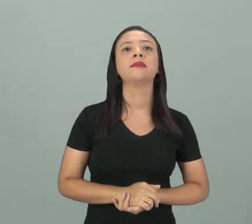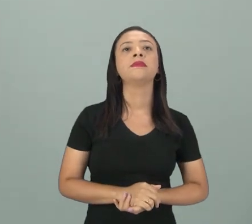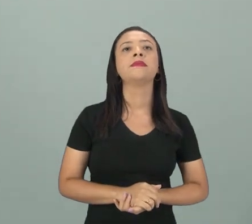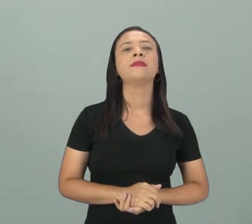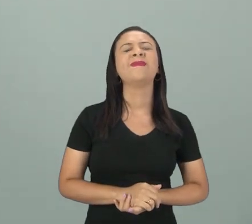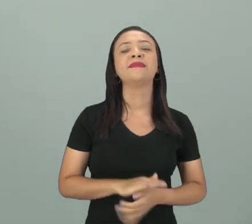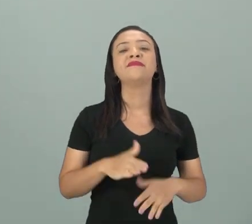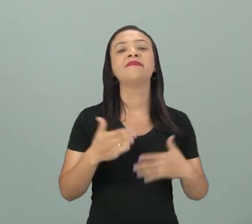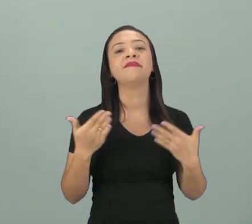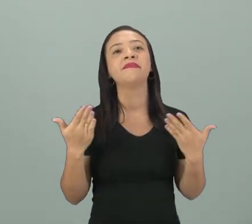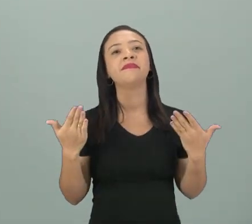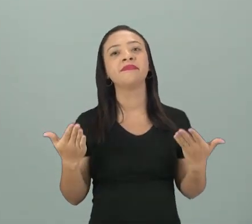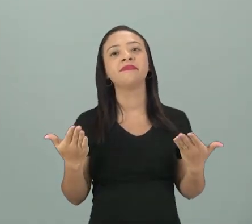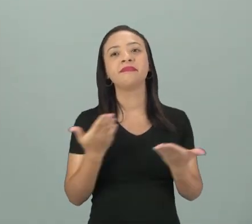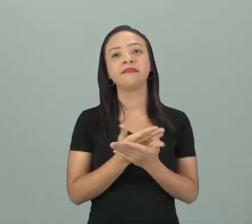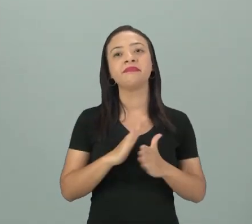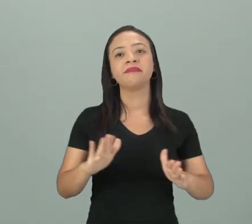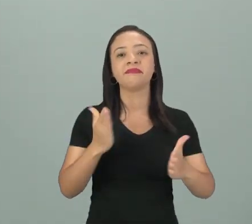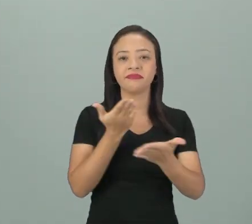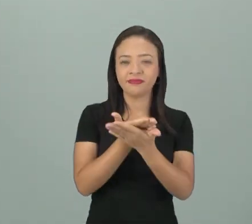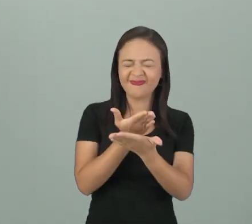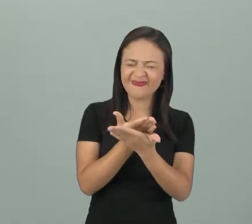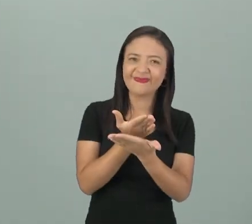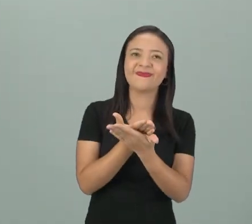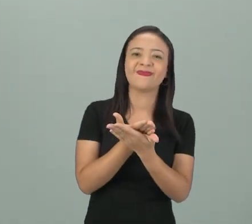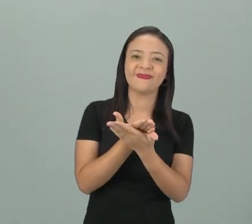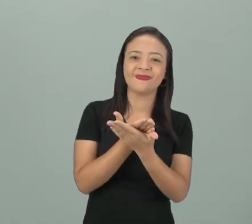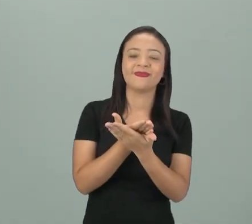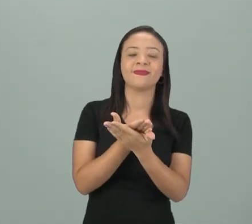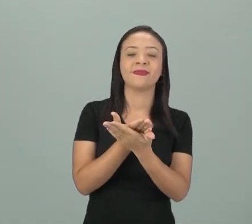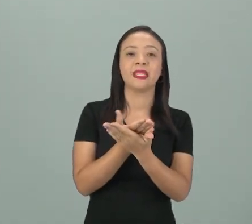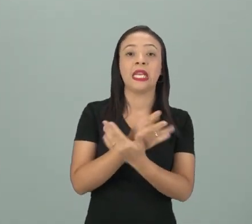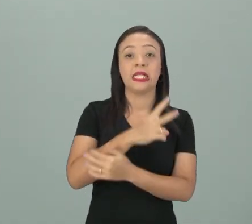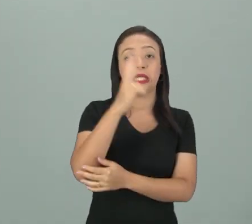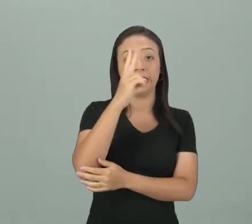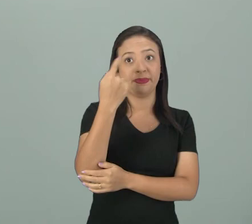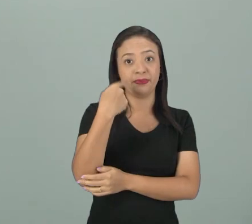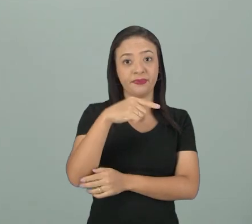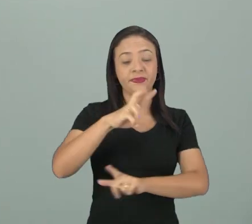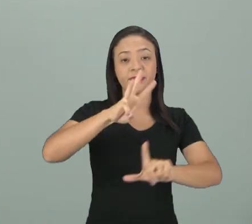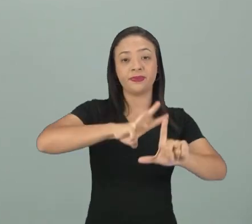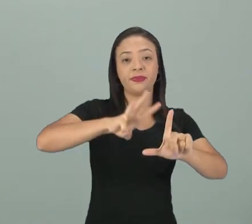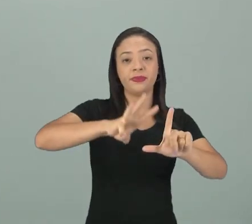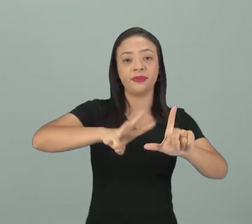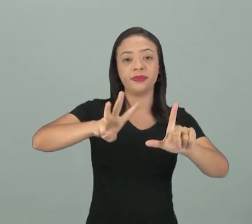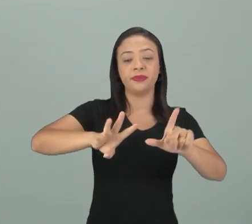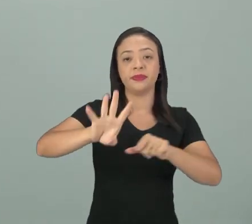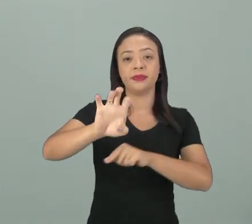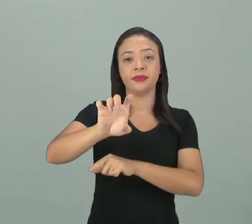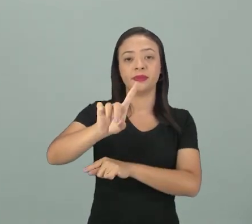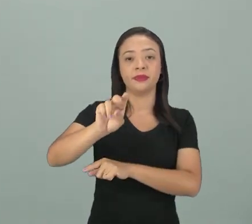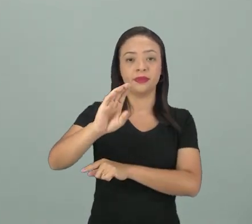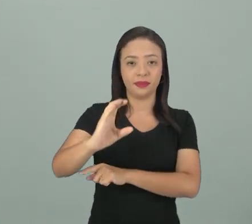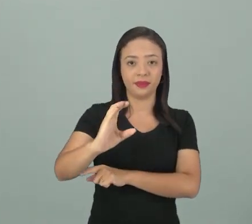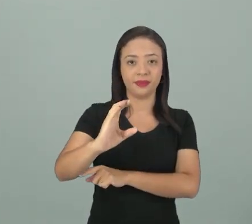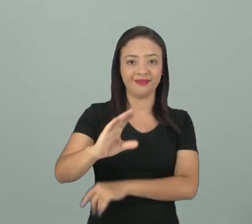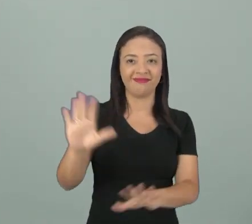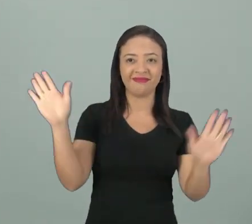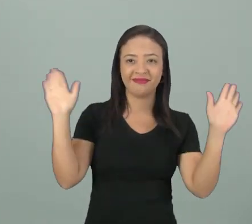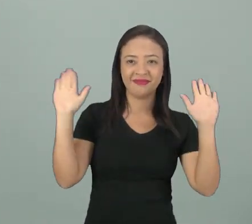Então, é isso aí, galerinha. Encerramos aqui, né? Mais uma aula. Não esqueça de acessar o portal Eduquem. E